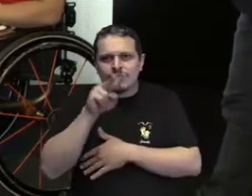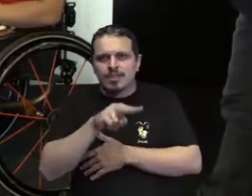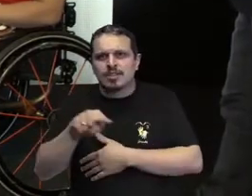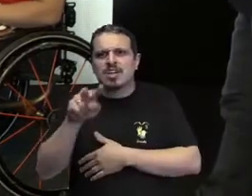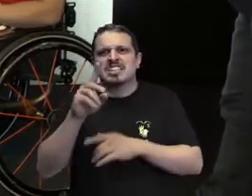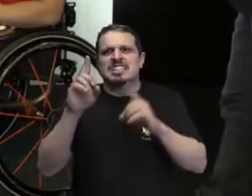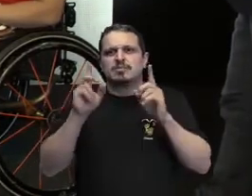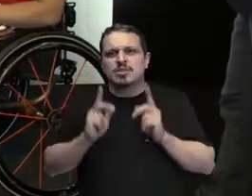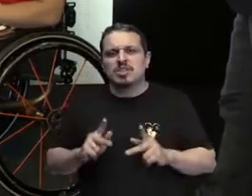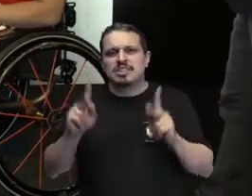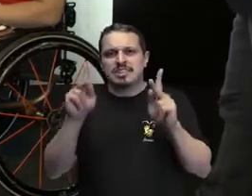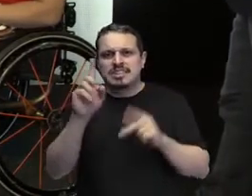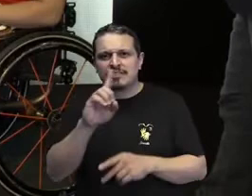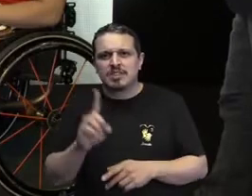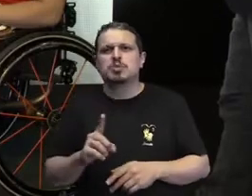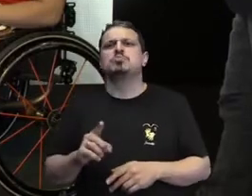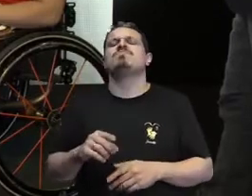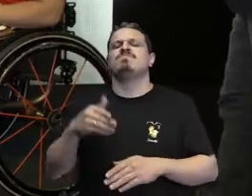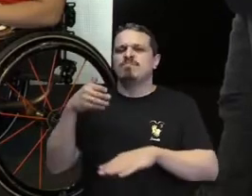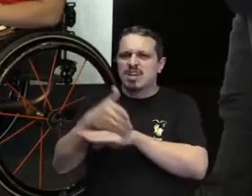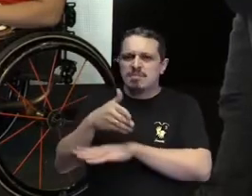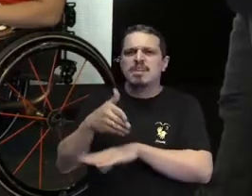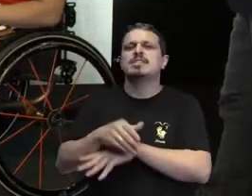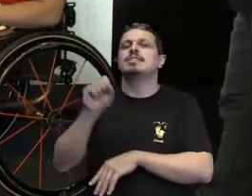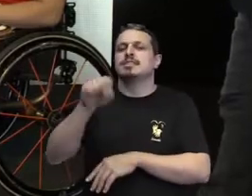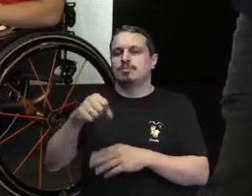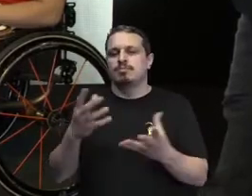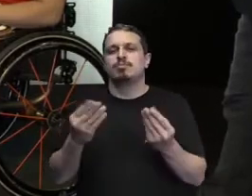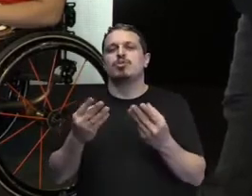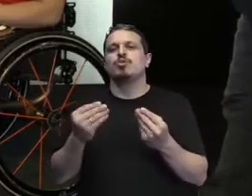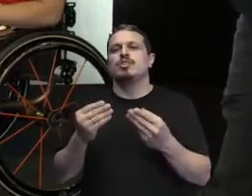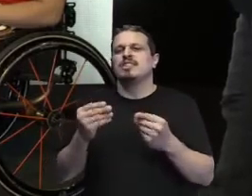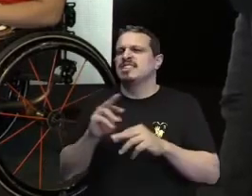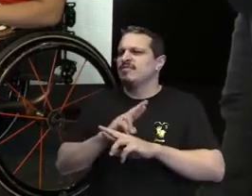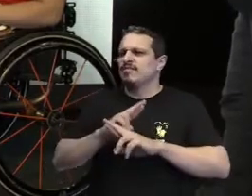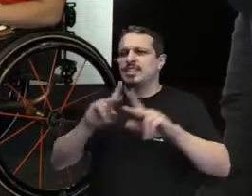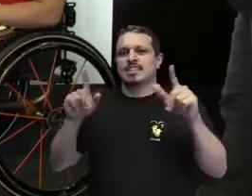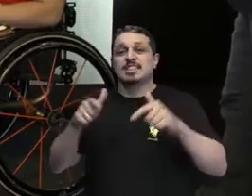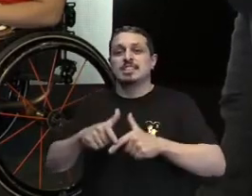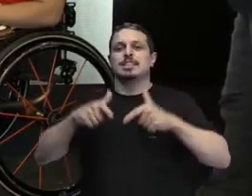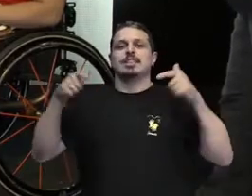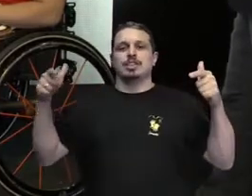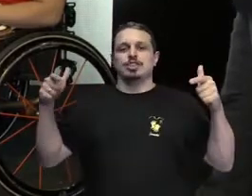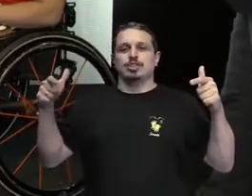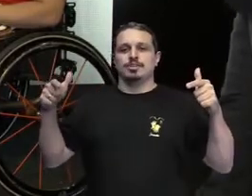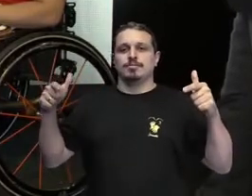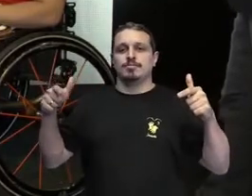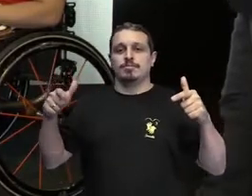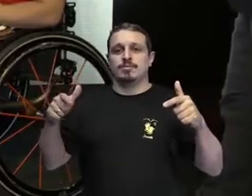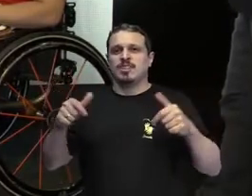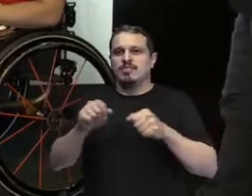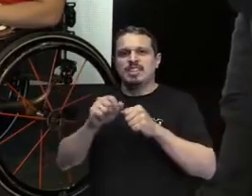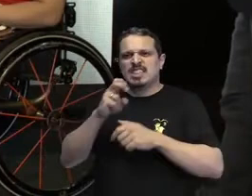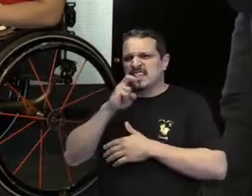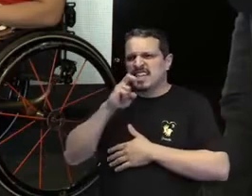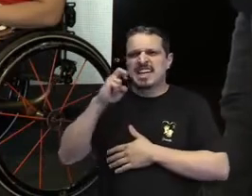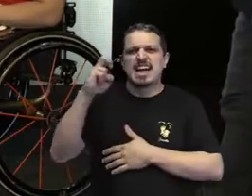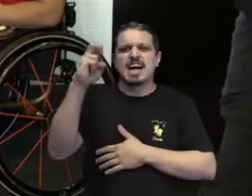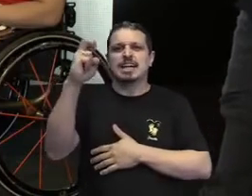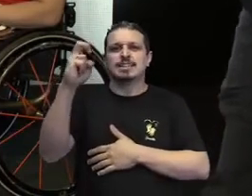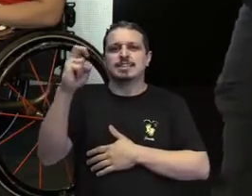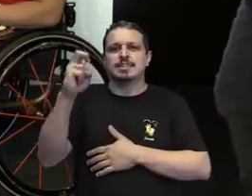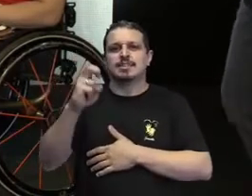pouco tempo, mas fazem uma diferença tão grande no sentido de aumentar essa voz, de trazer um outro lado,